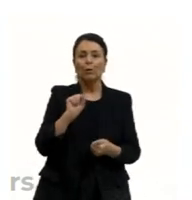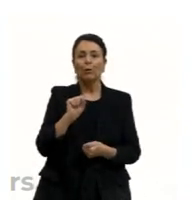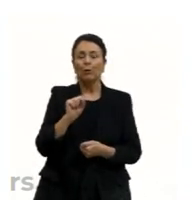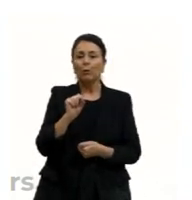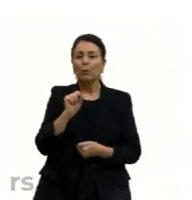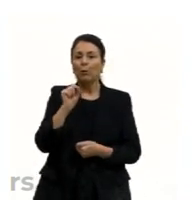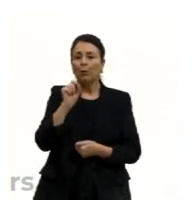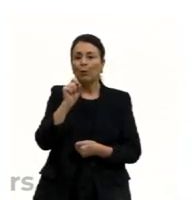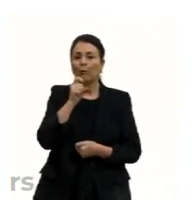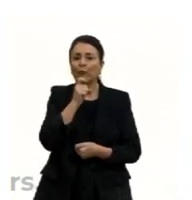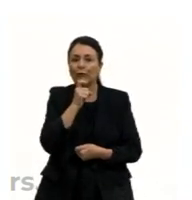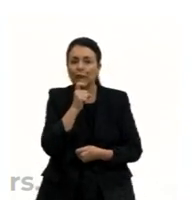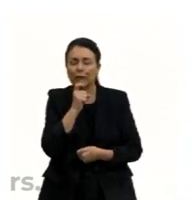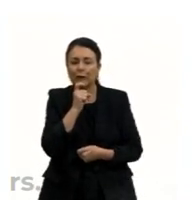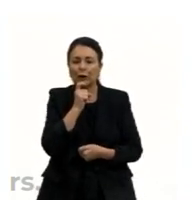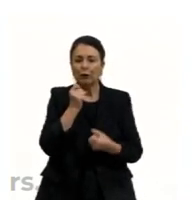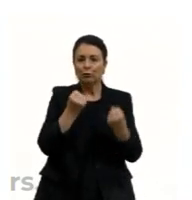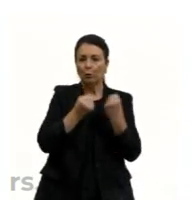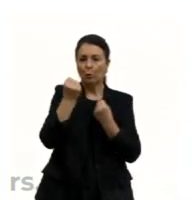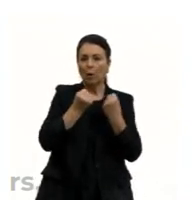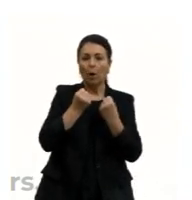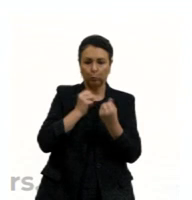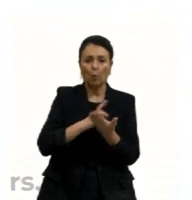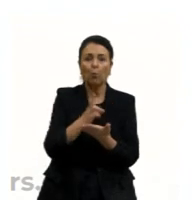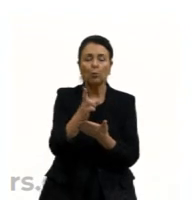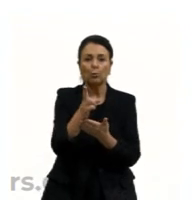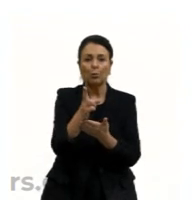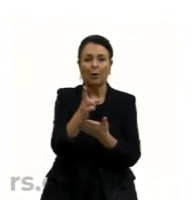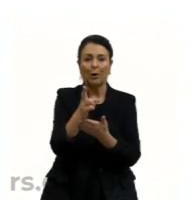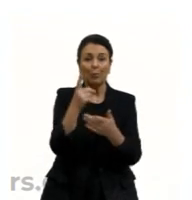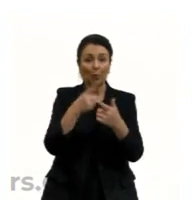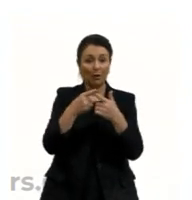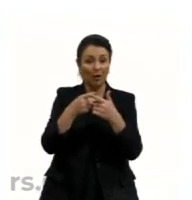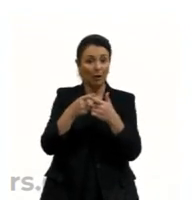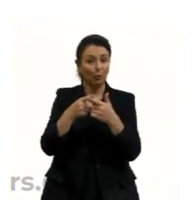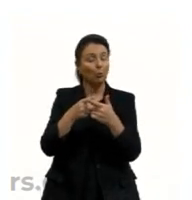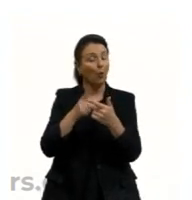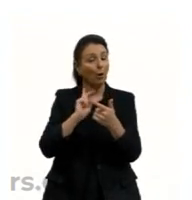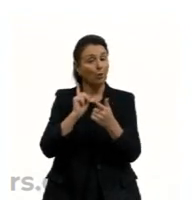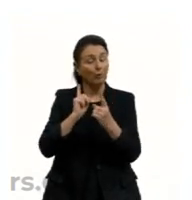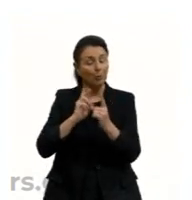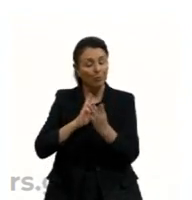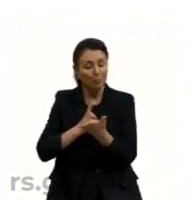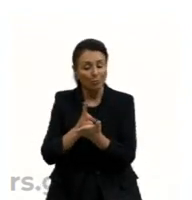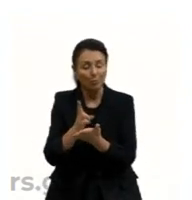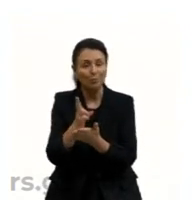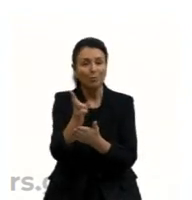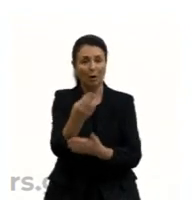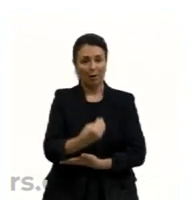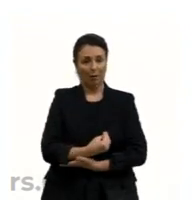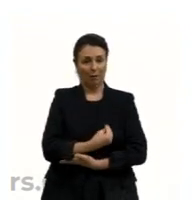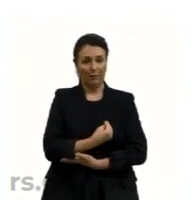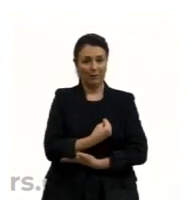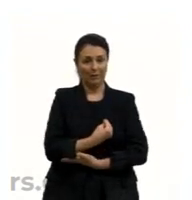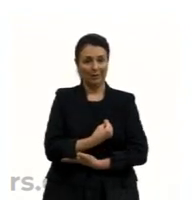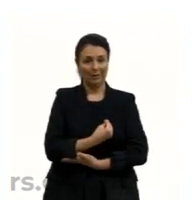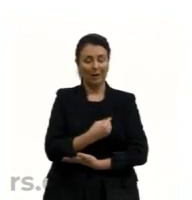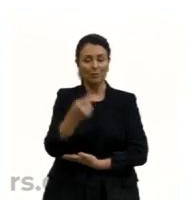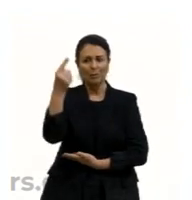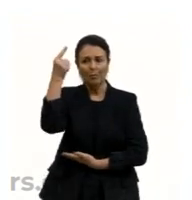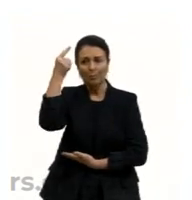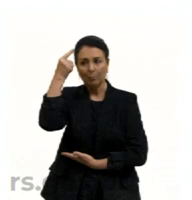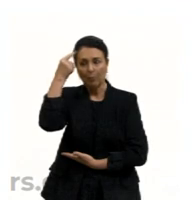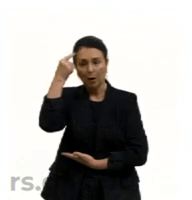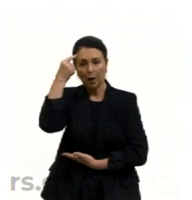Dificilmente nós vamos fazer aquilo naquele momento. Então nós seguimos o fluxo. E assim também, dificilmente nós vamos parar a prensar por que a